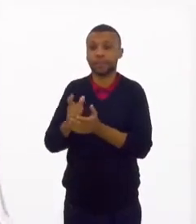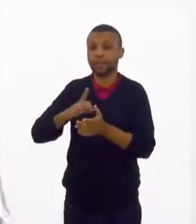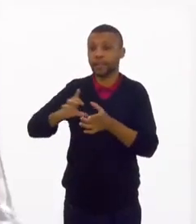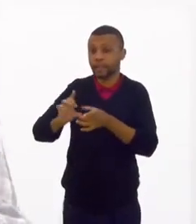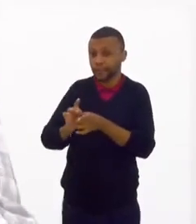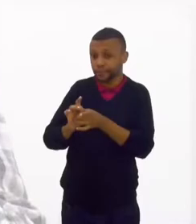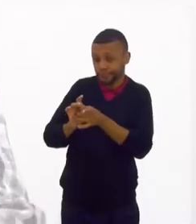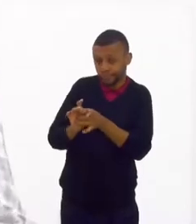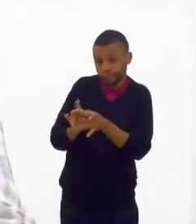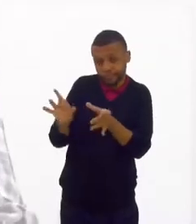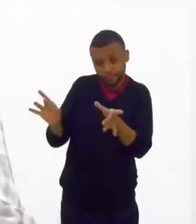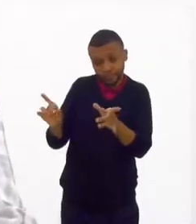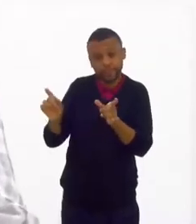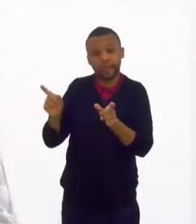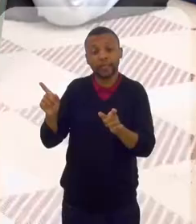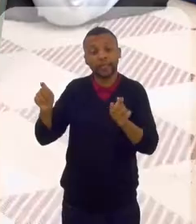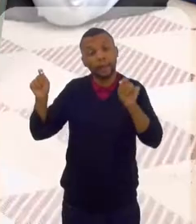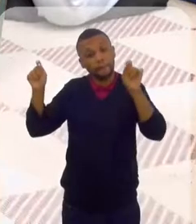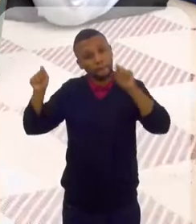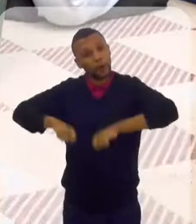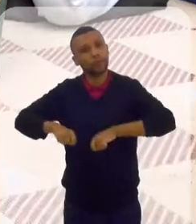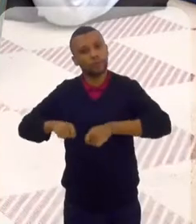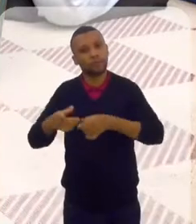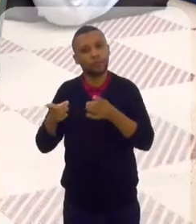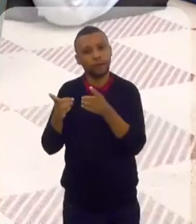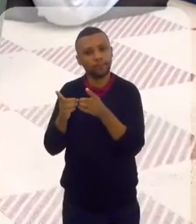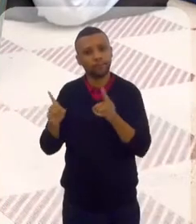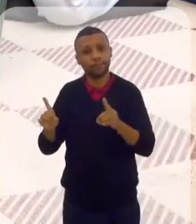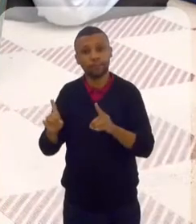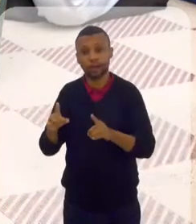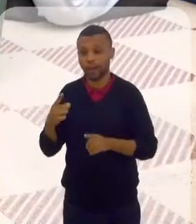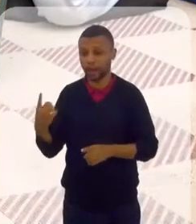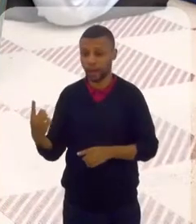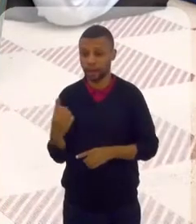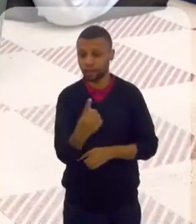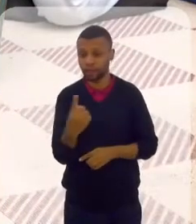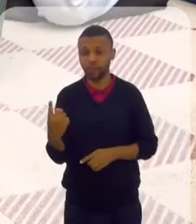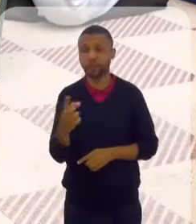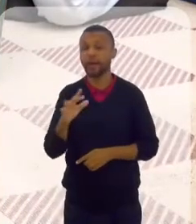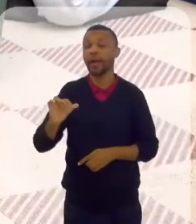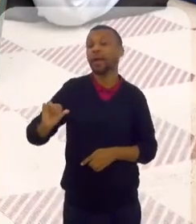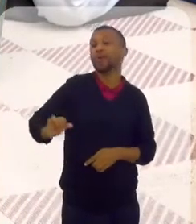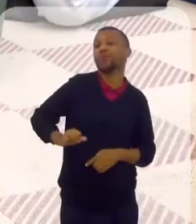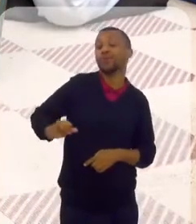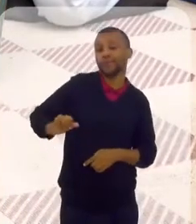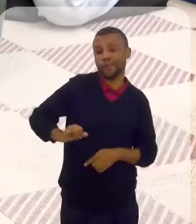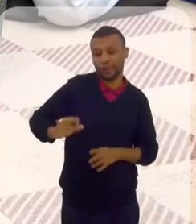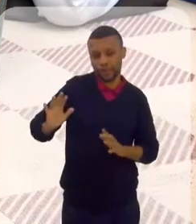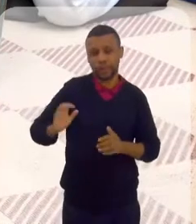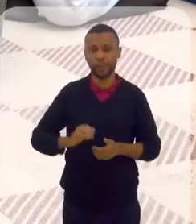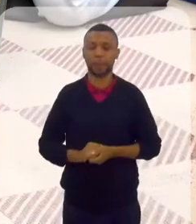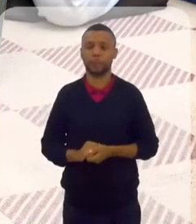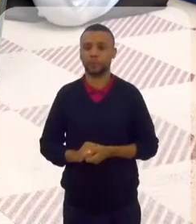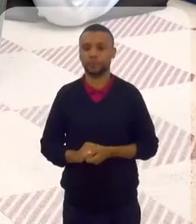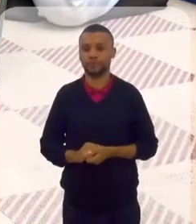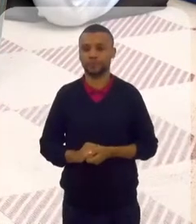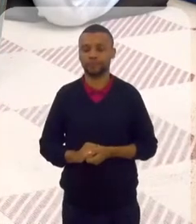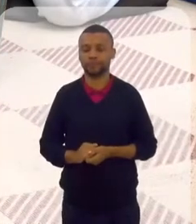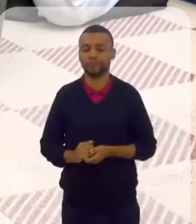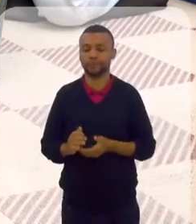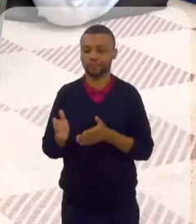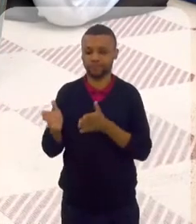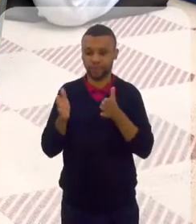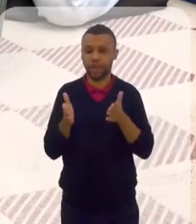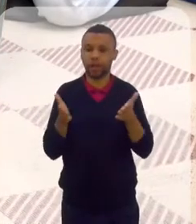para que haja divórcio, para permitir que cada um não vai sofrer agora mal do outro. Então, agora eu quero que vamos